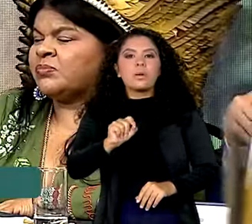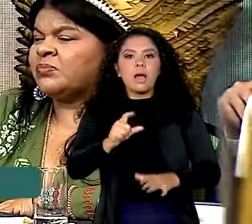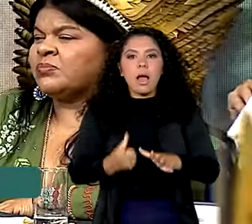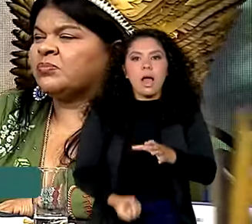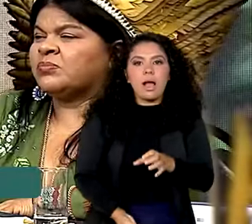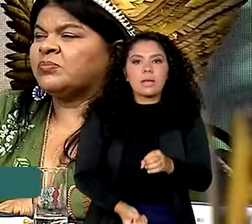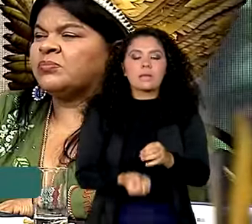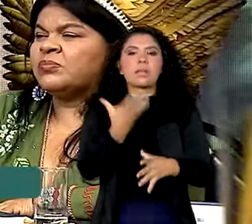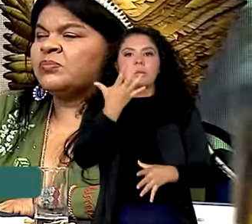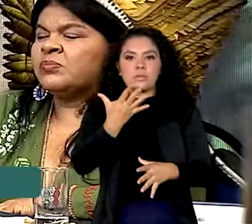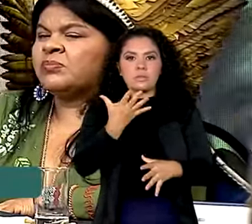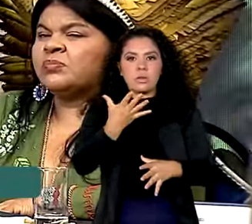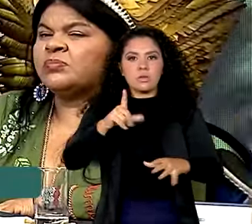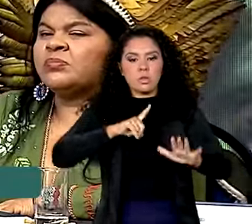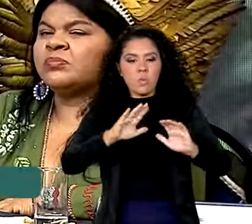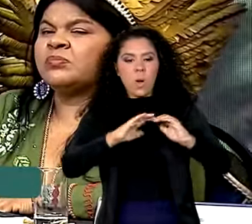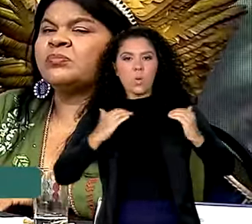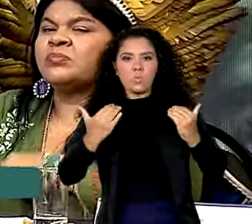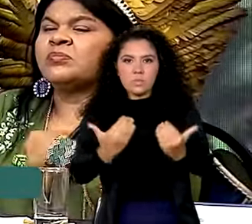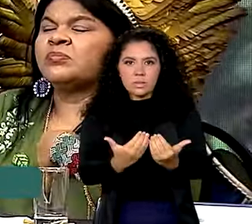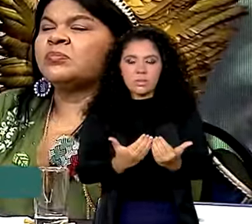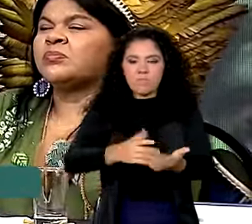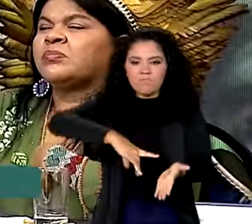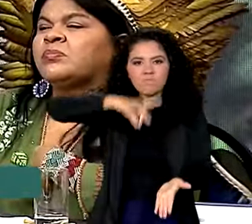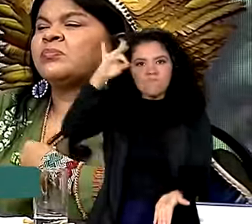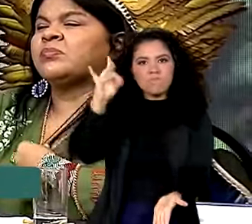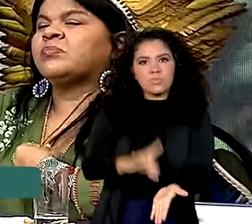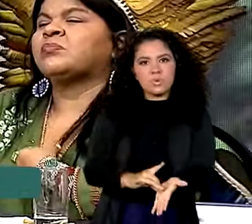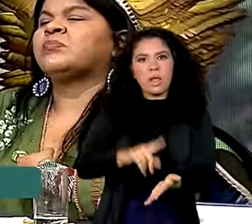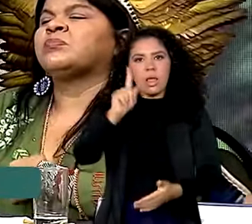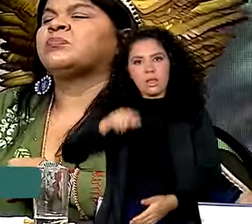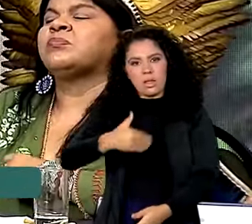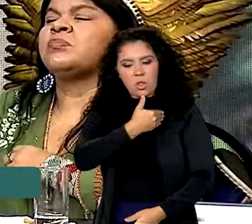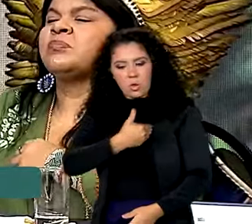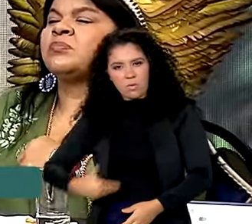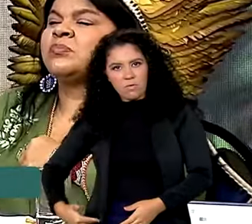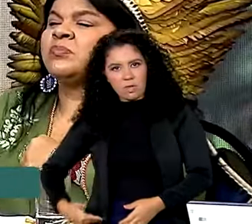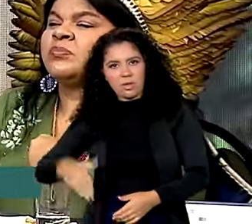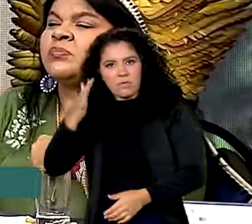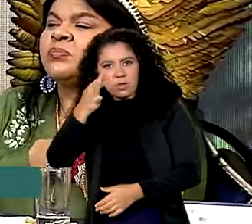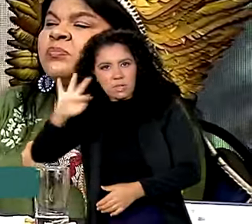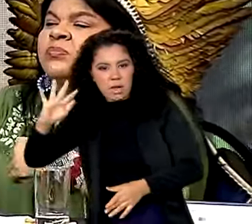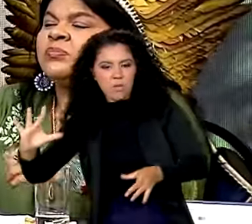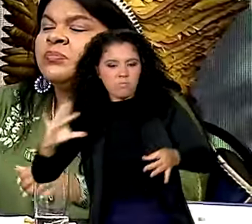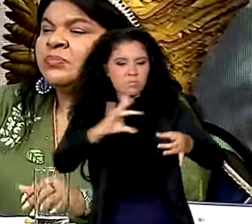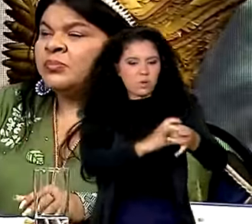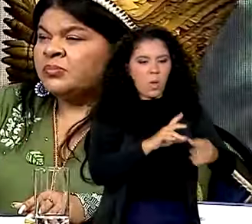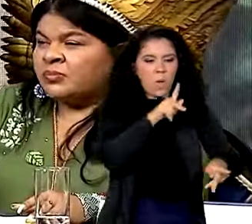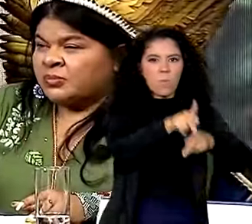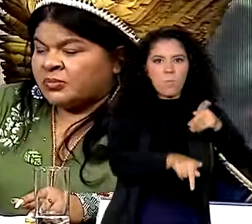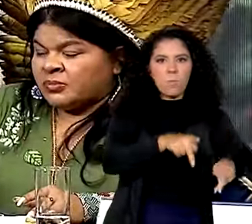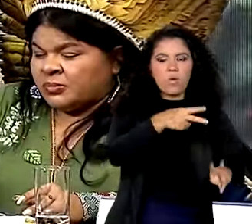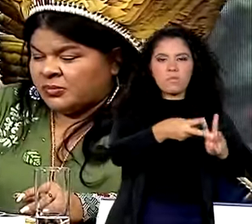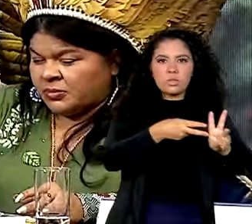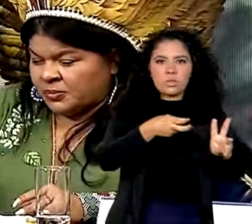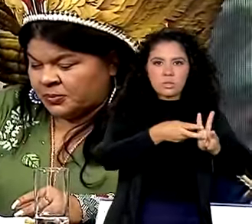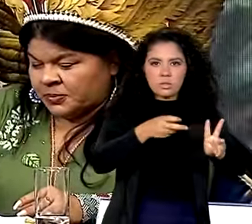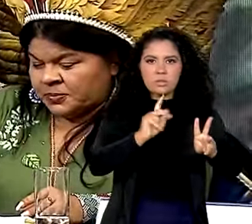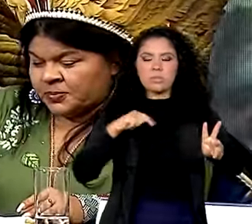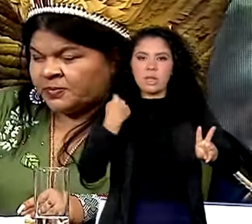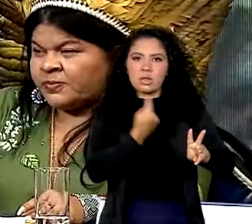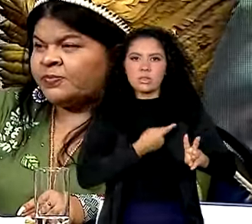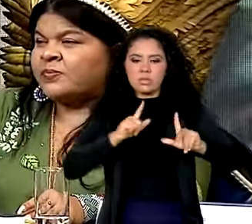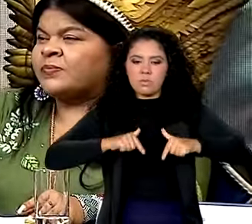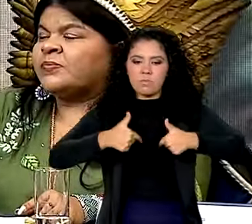criação de uma comissão da verdade entre o governo e os povos indígenas para que a gente possa reparar a